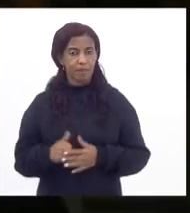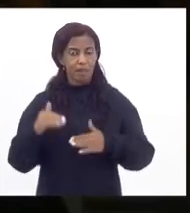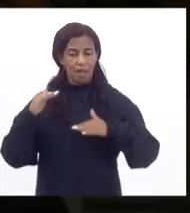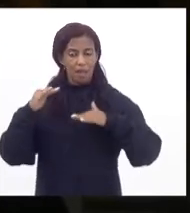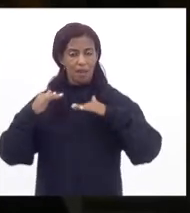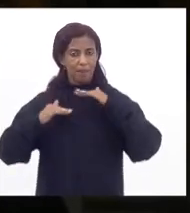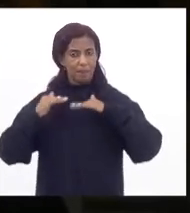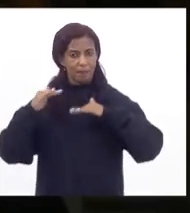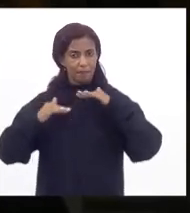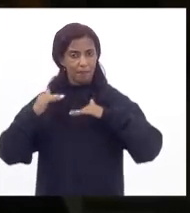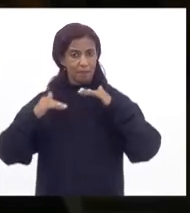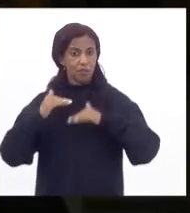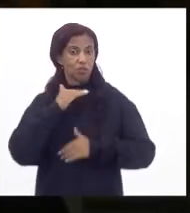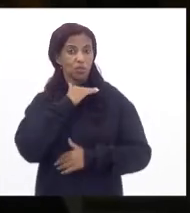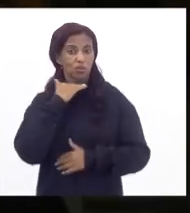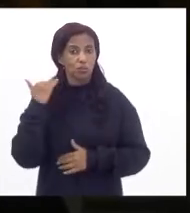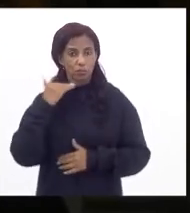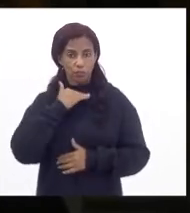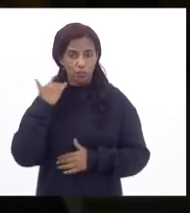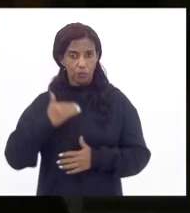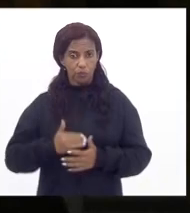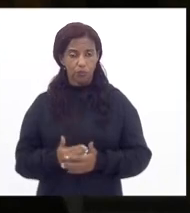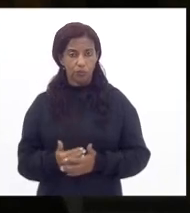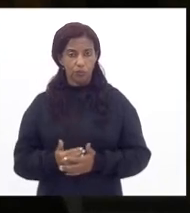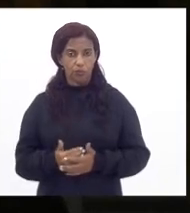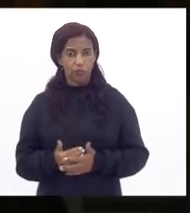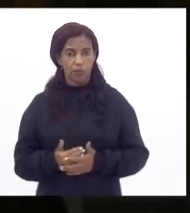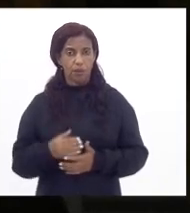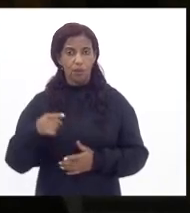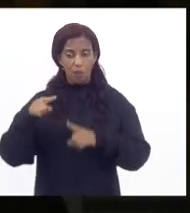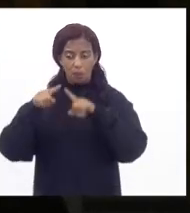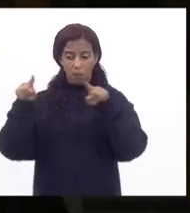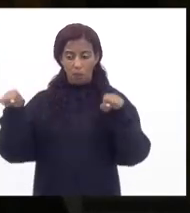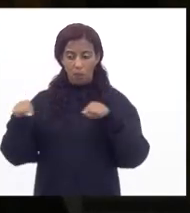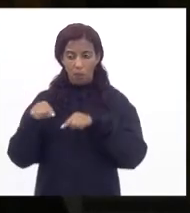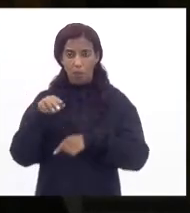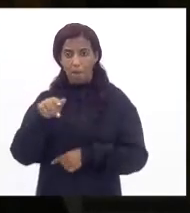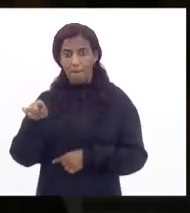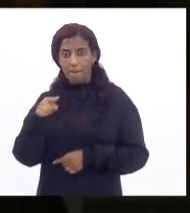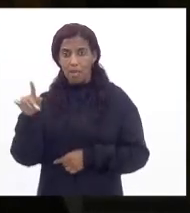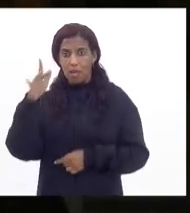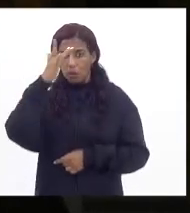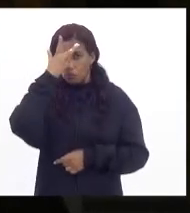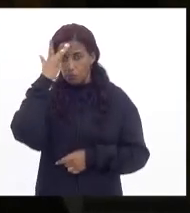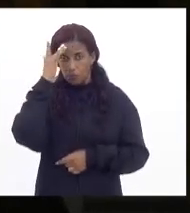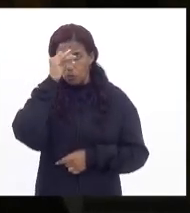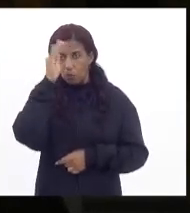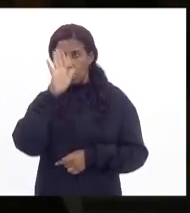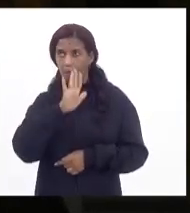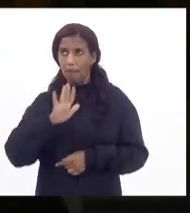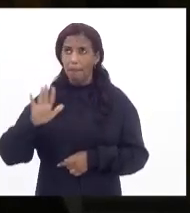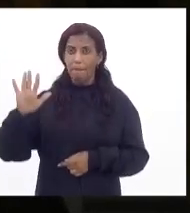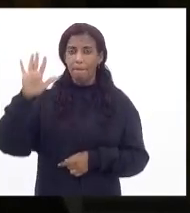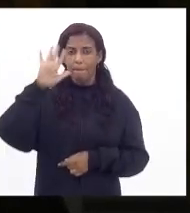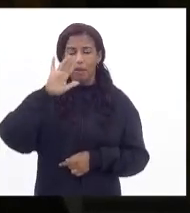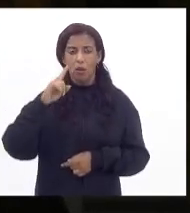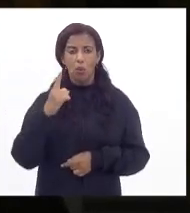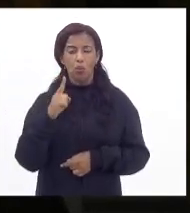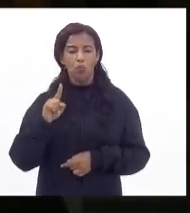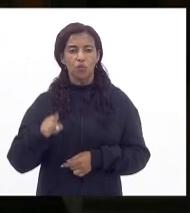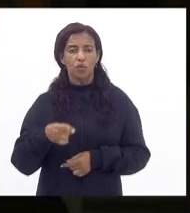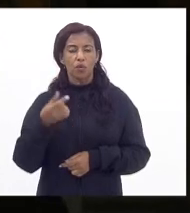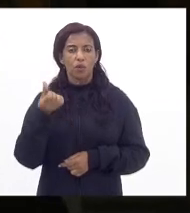diária de morte por milhão de pessoas no Brasil foi de 1